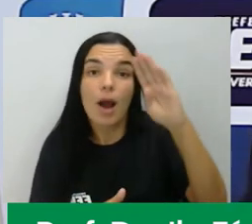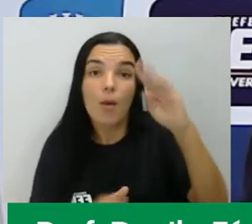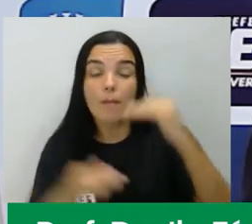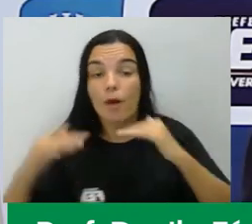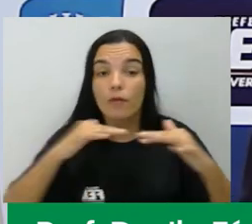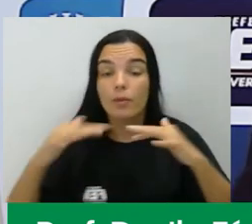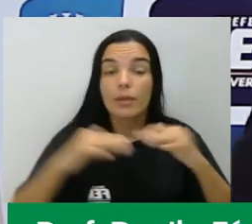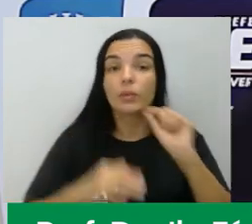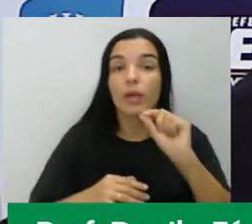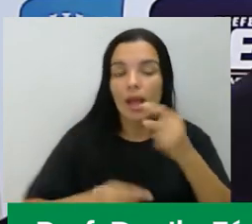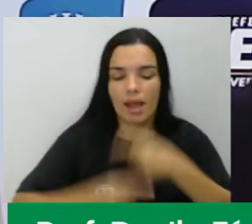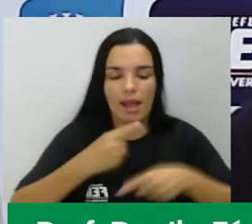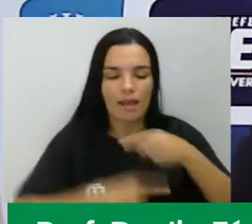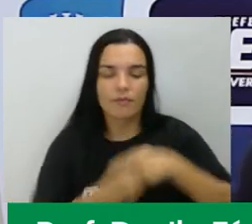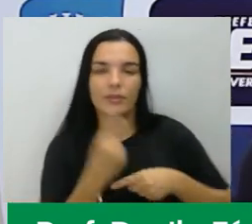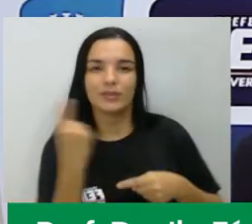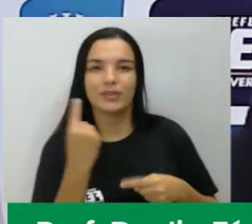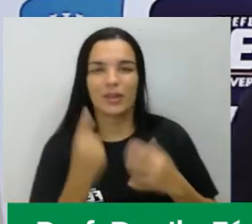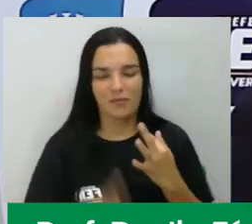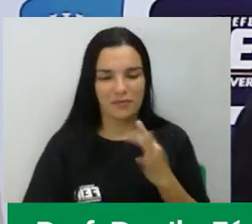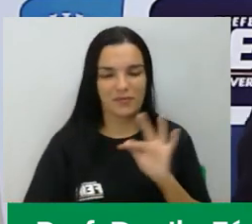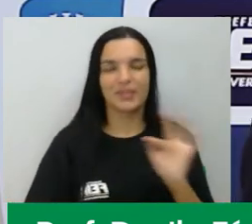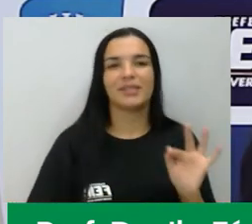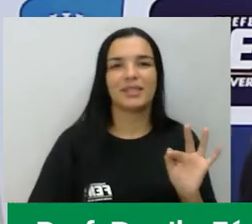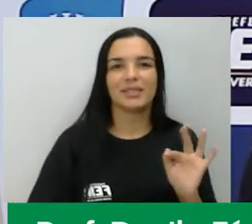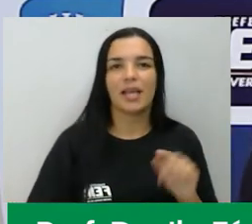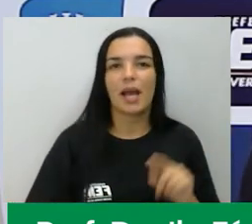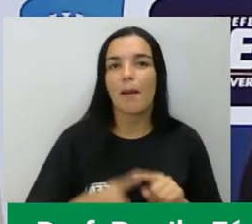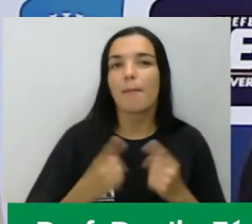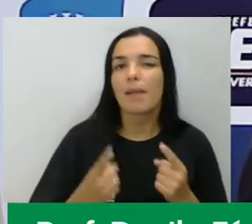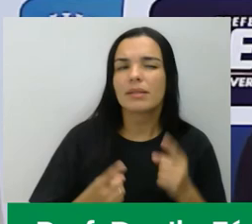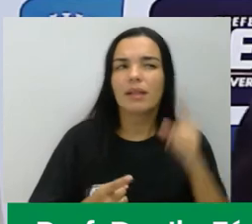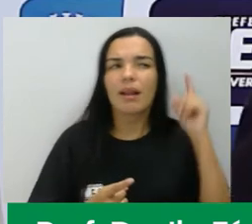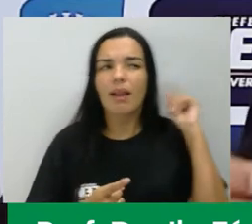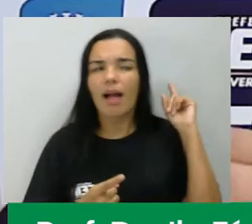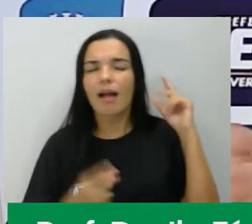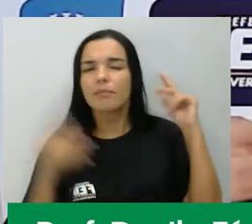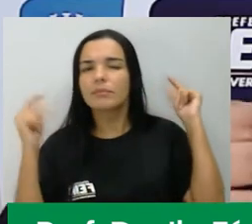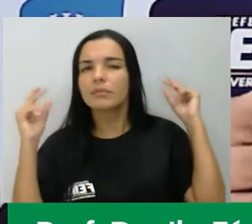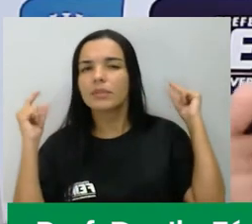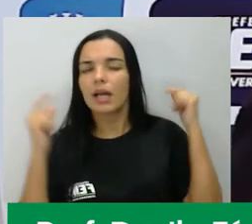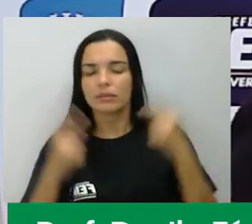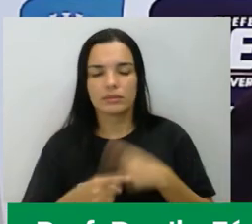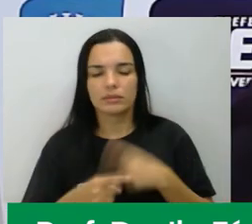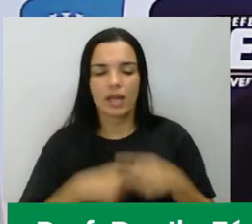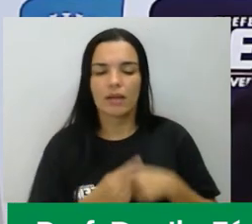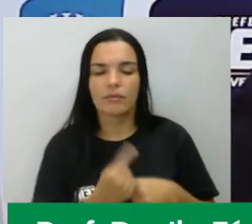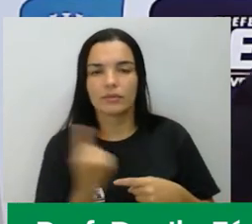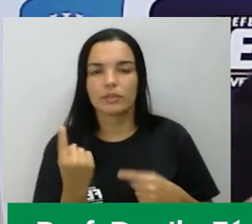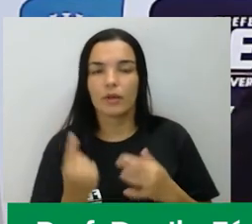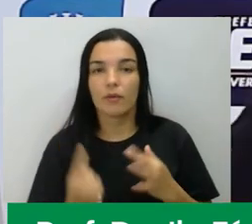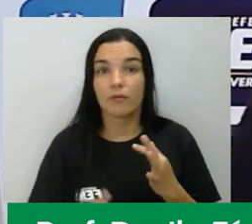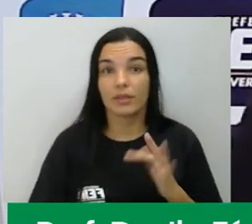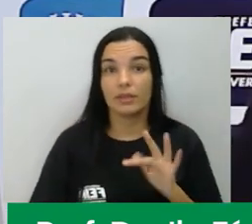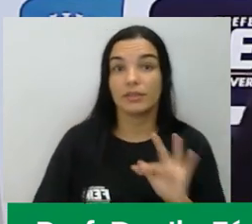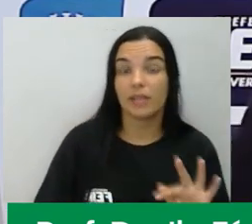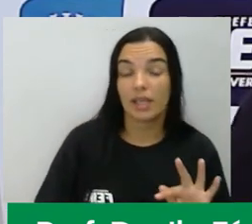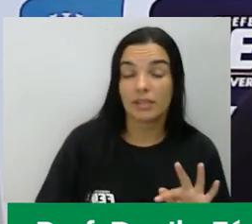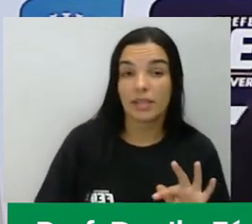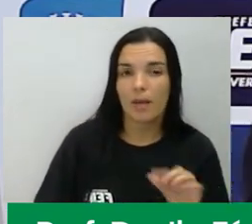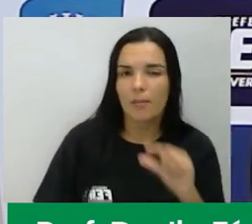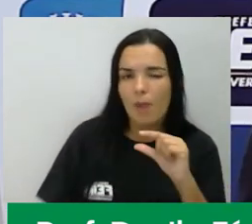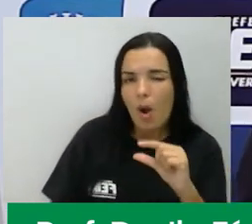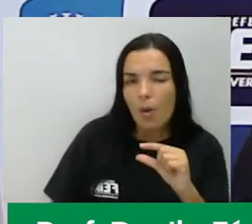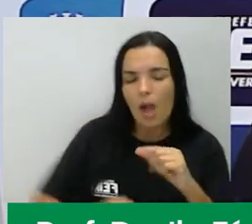Revolução Francesa não contém todos os direitos de cidadania possíveis. E que esse conceito vai se ampliando cada vez